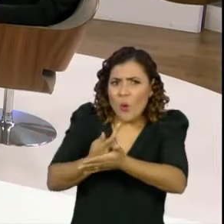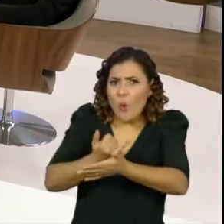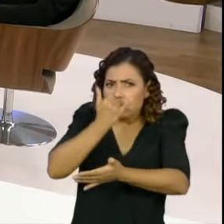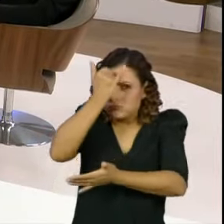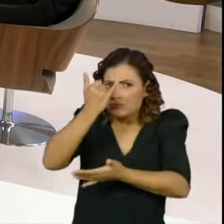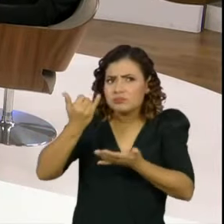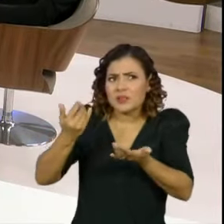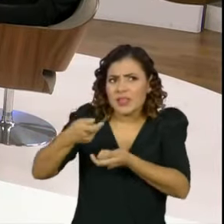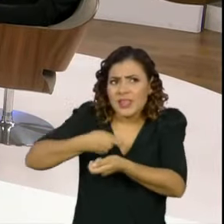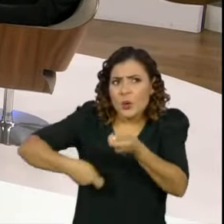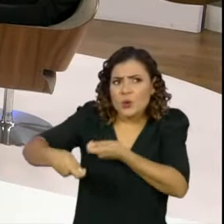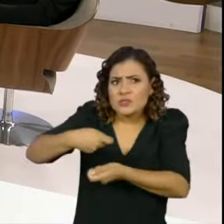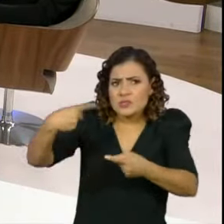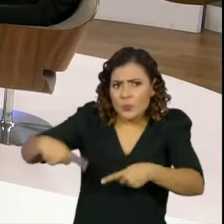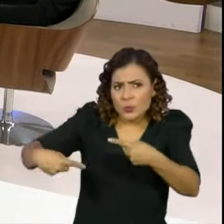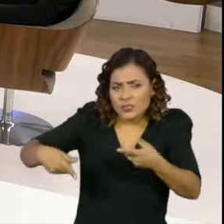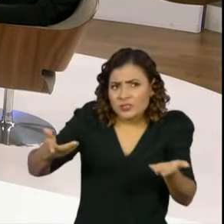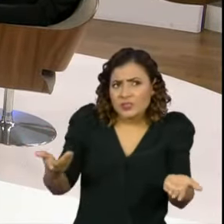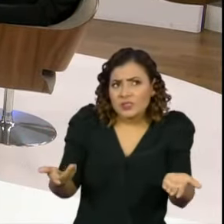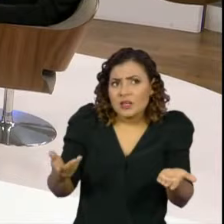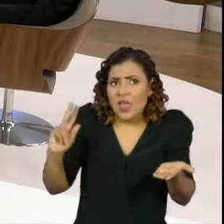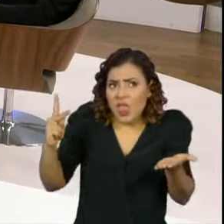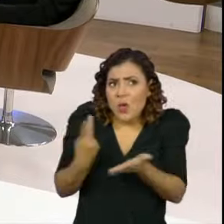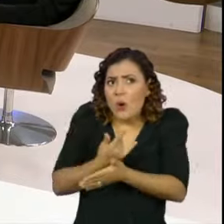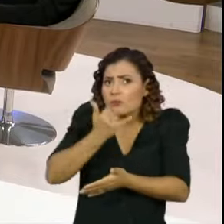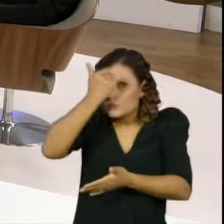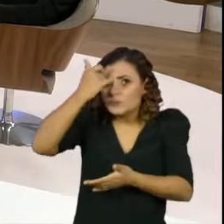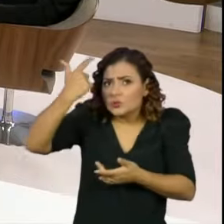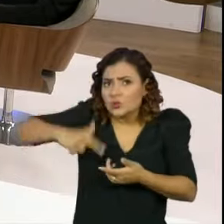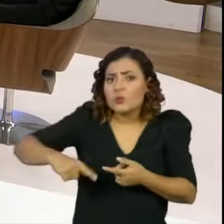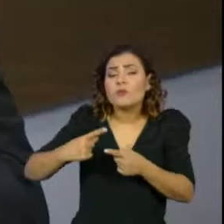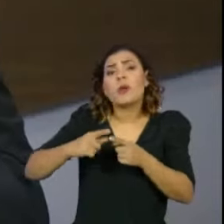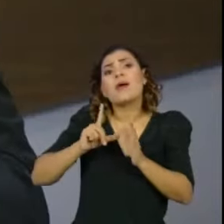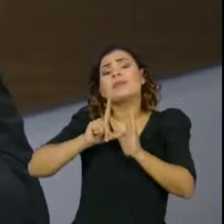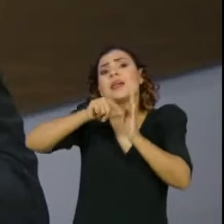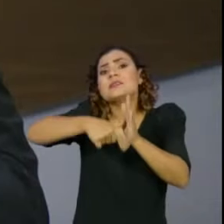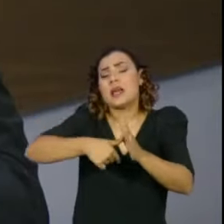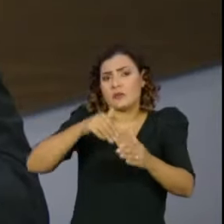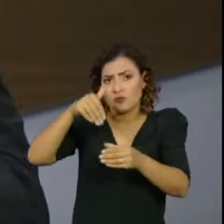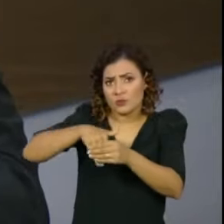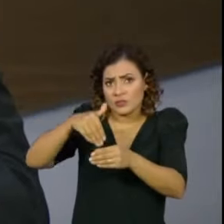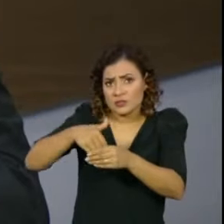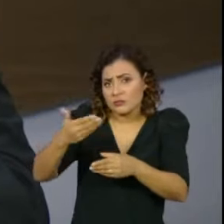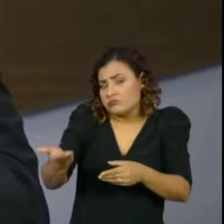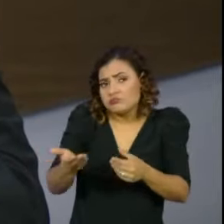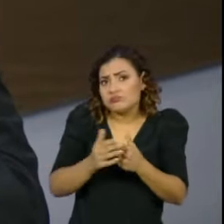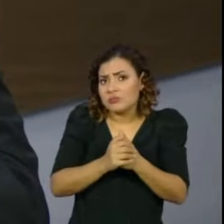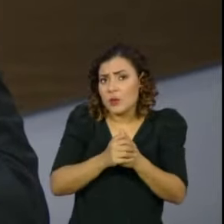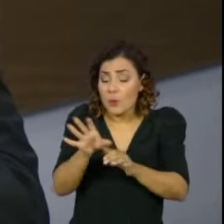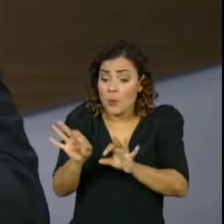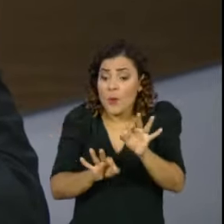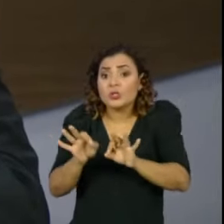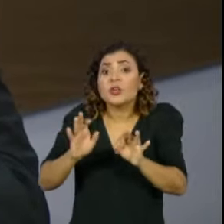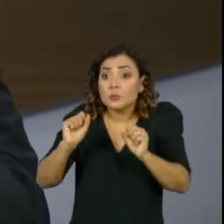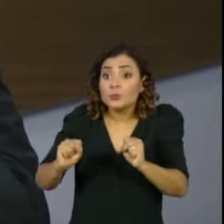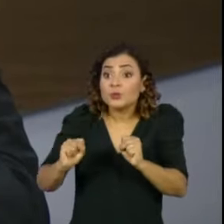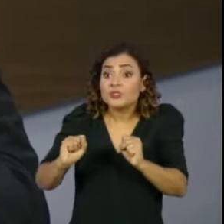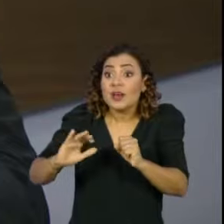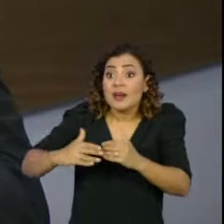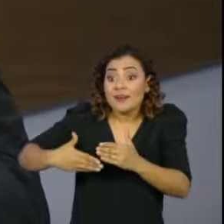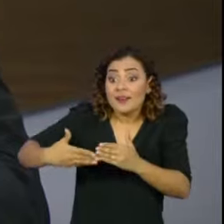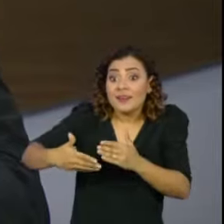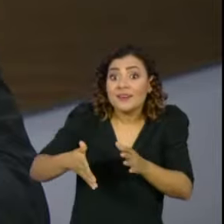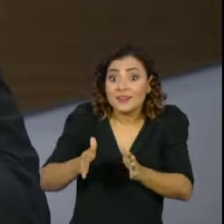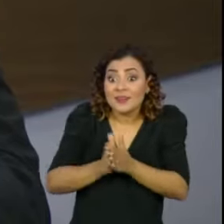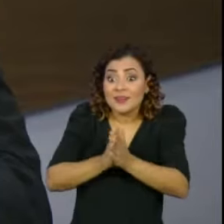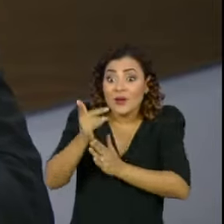nessas negociações políticas e errou mais uma vez e talvez tenha atrasado essa votação de um projeto que poderia finalmente dar